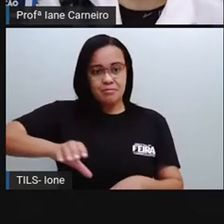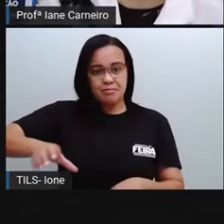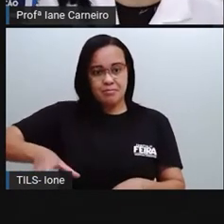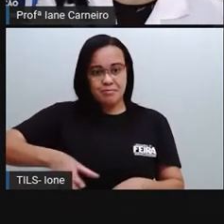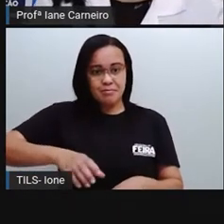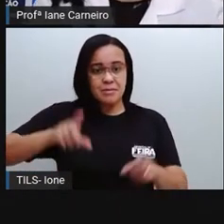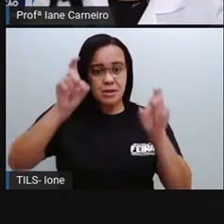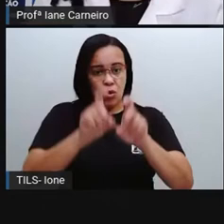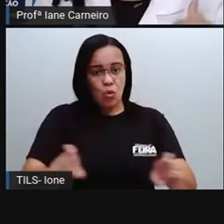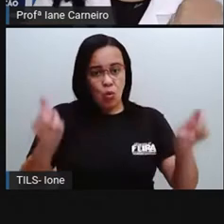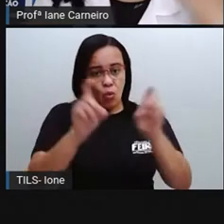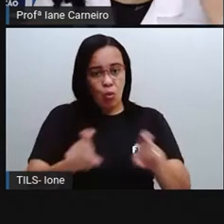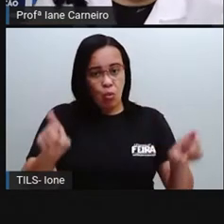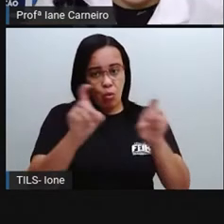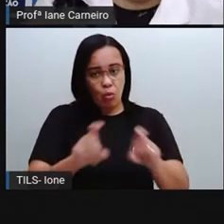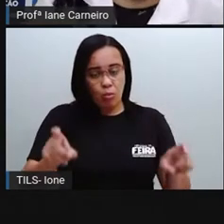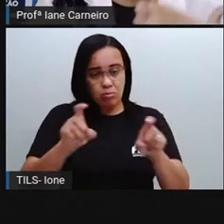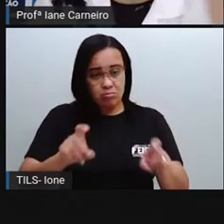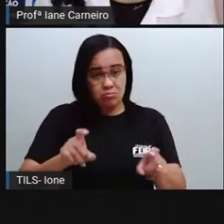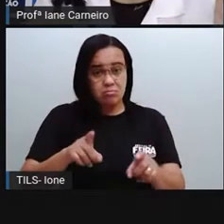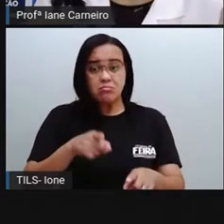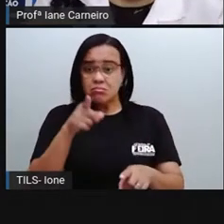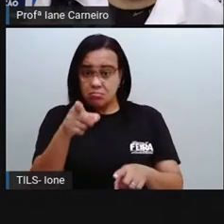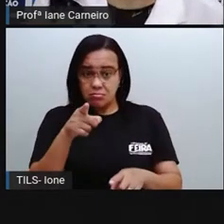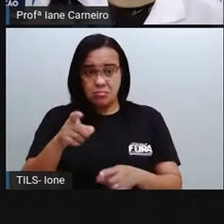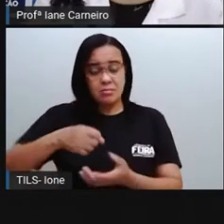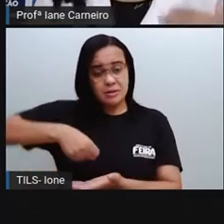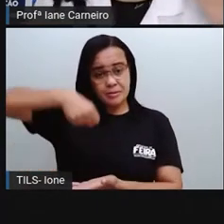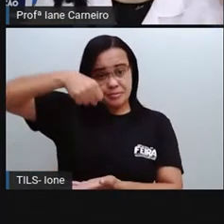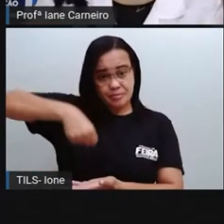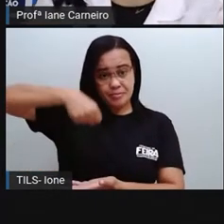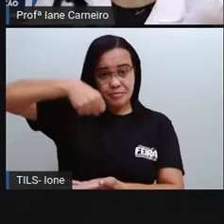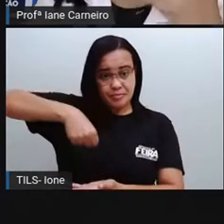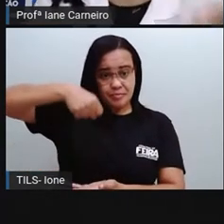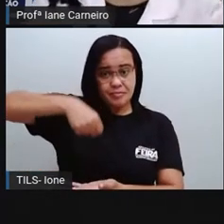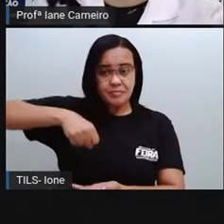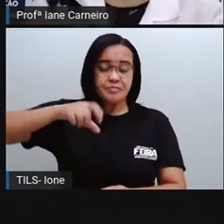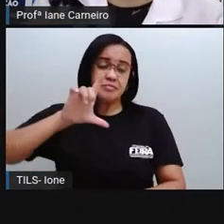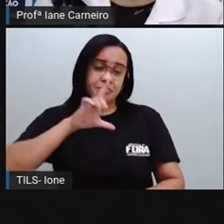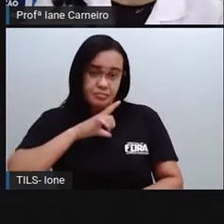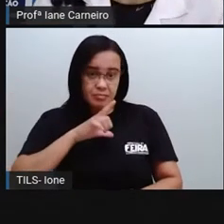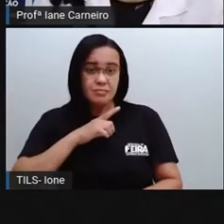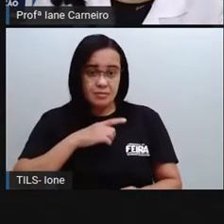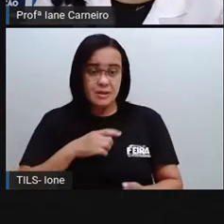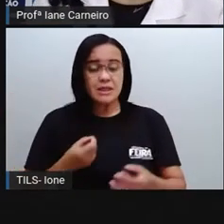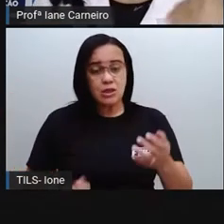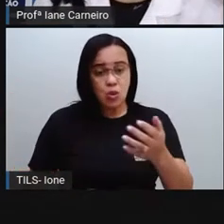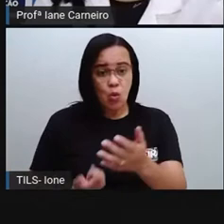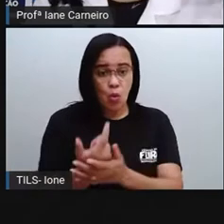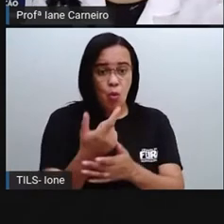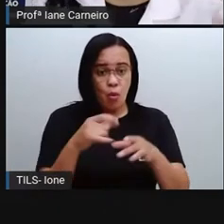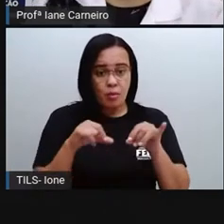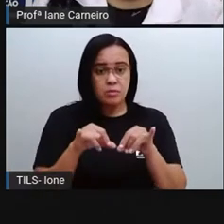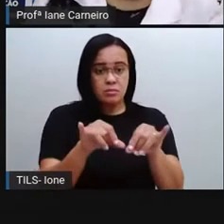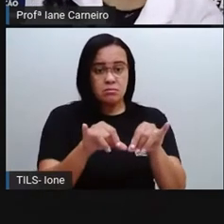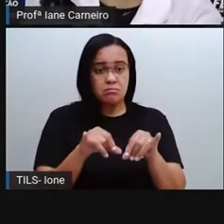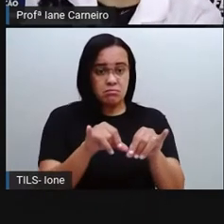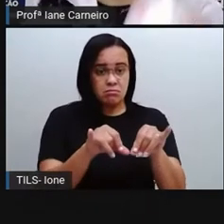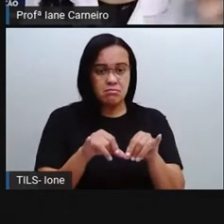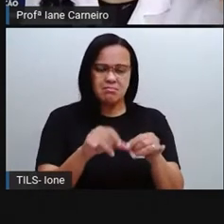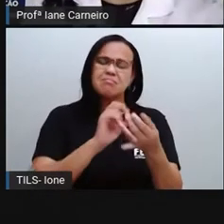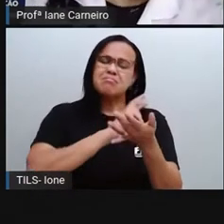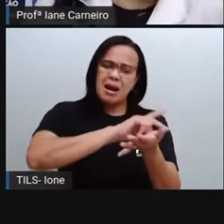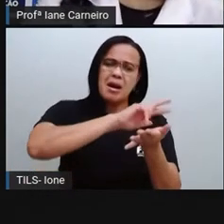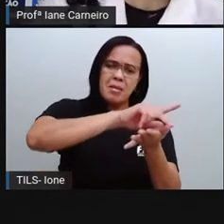computador, e a própria sacola plástica que a gente recebe no supermercado, tudo isso aqui, muito mais coisas,